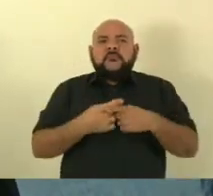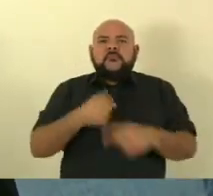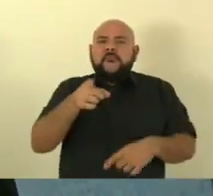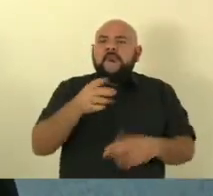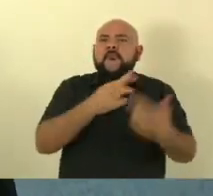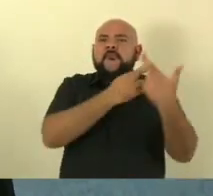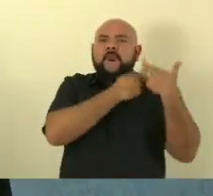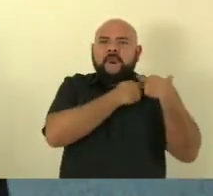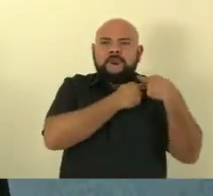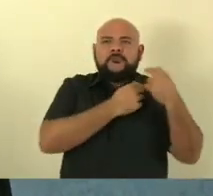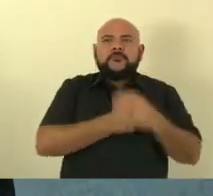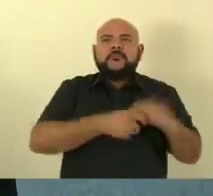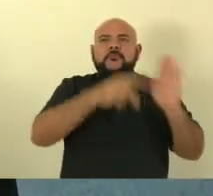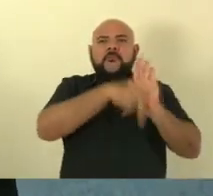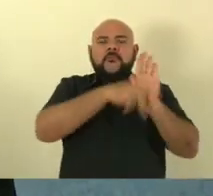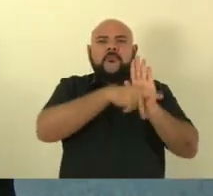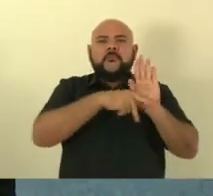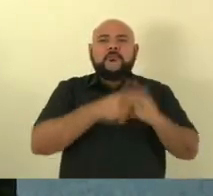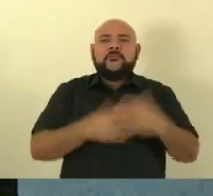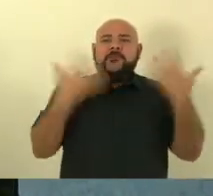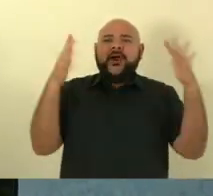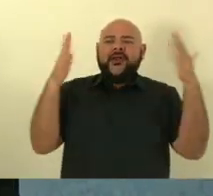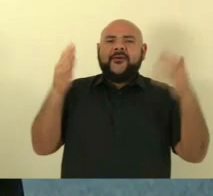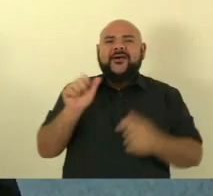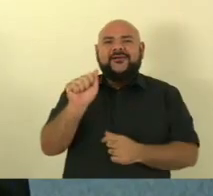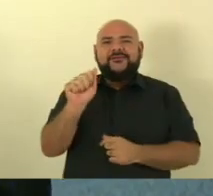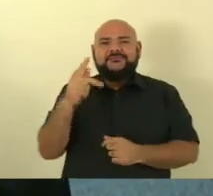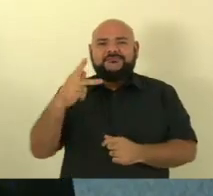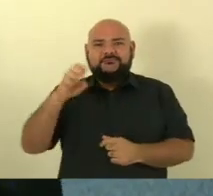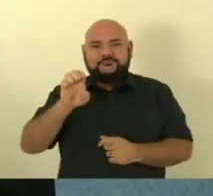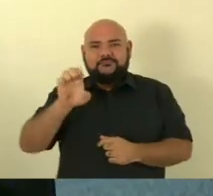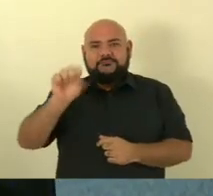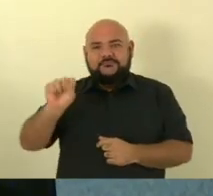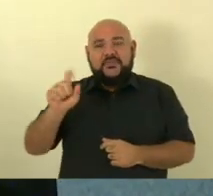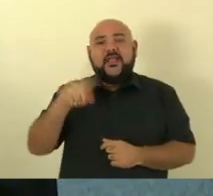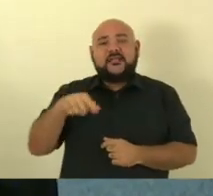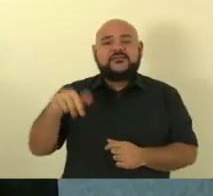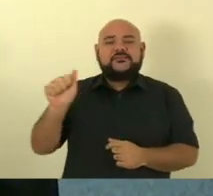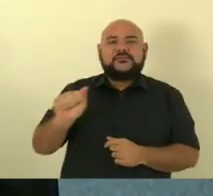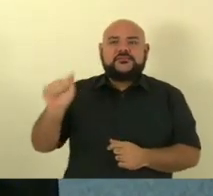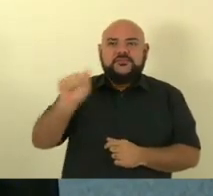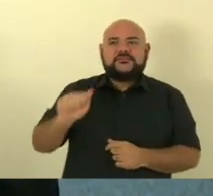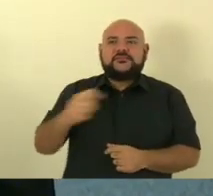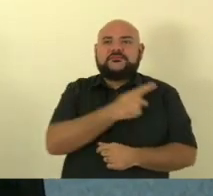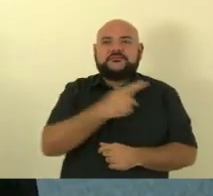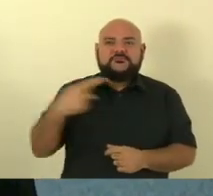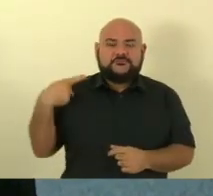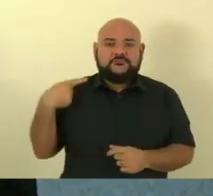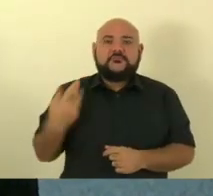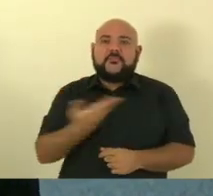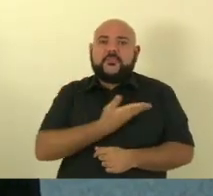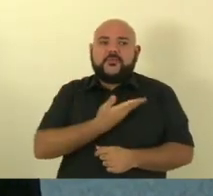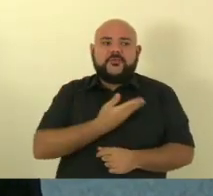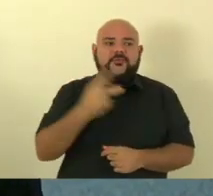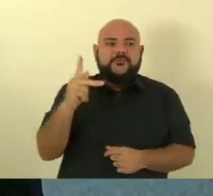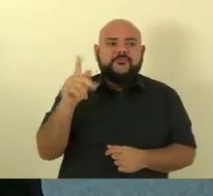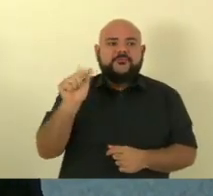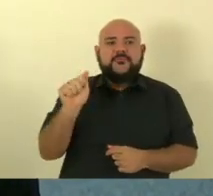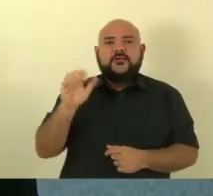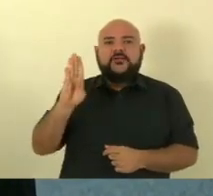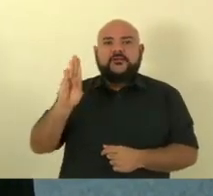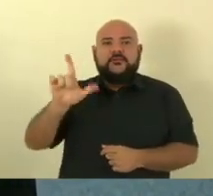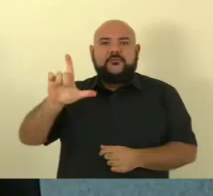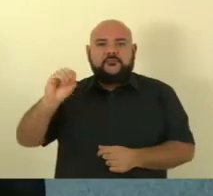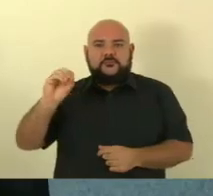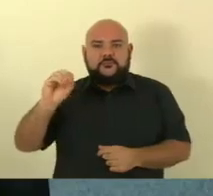nosso apoio. Parabéns à APES e cumprimentar também meu amigo Pablo, que também se encontra aqui. Pablo, que é uma importante liderança da